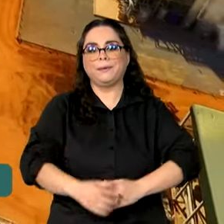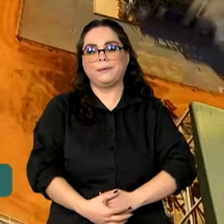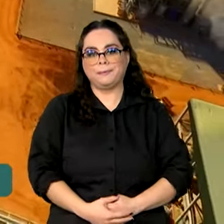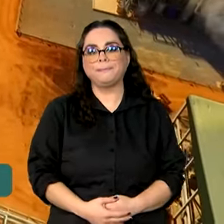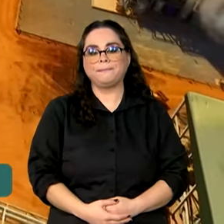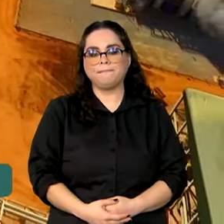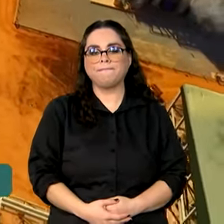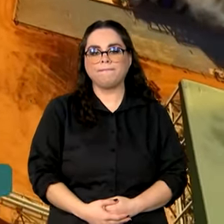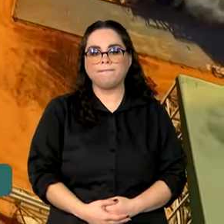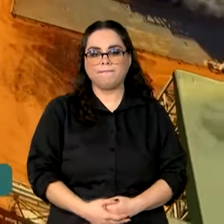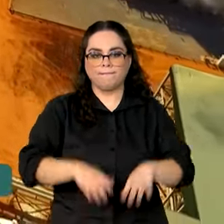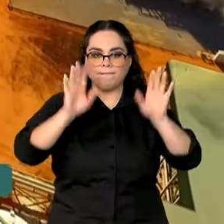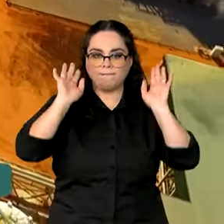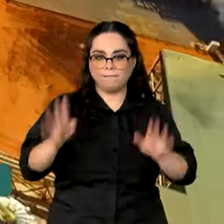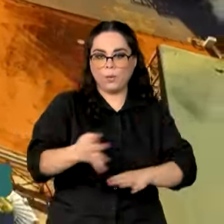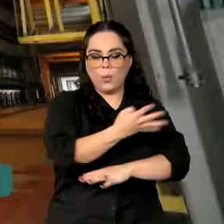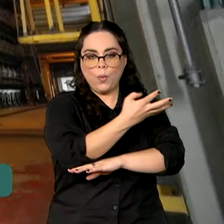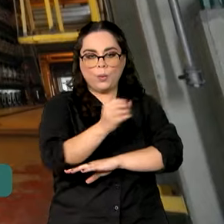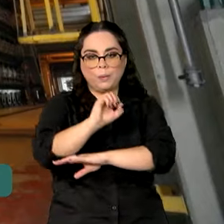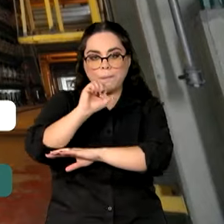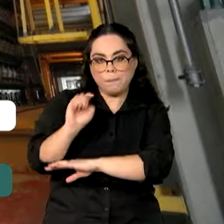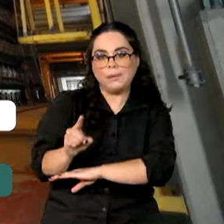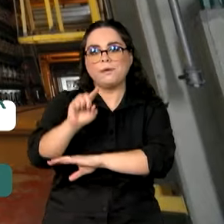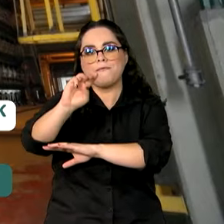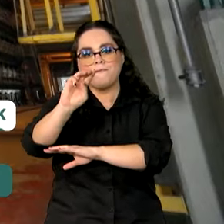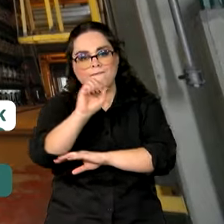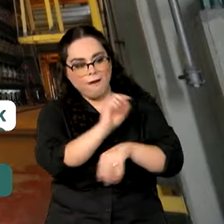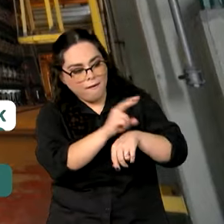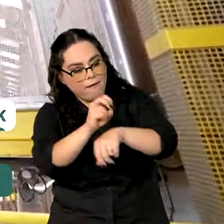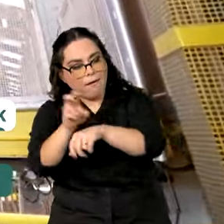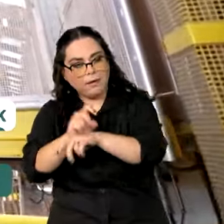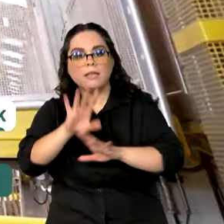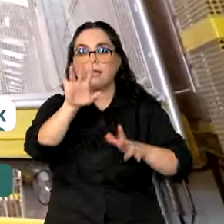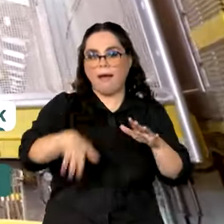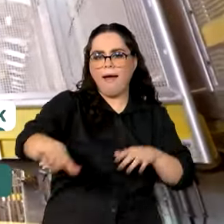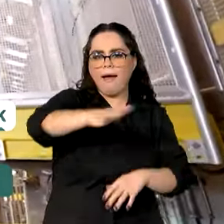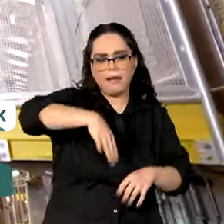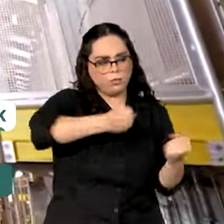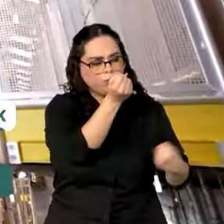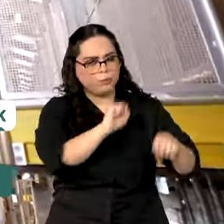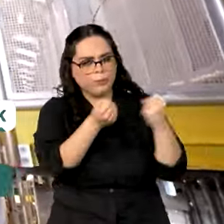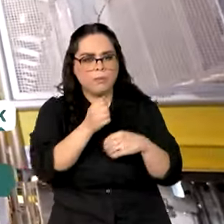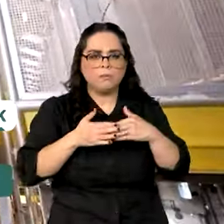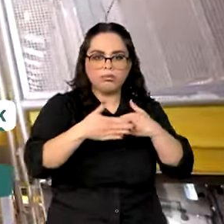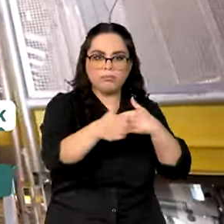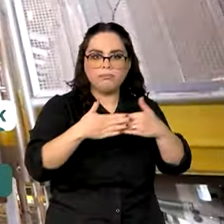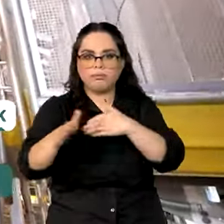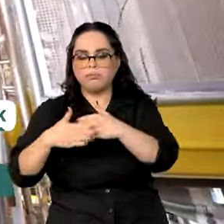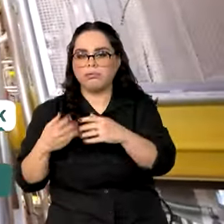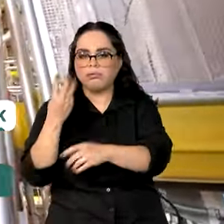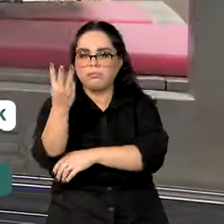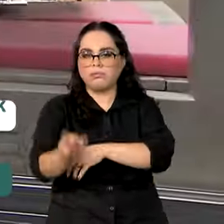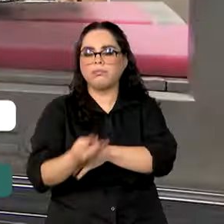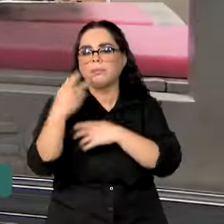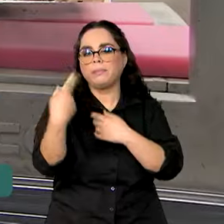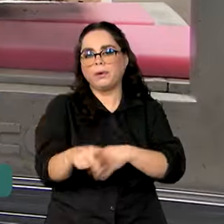Mais de 400 mil vagas foram criadas pela indústria no terceiro trimestre de 2024,